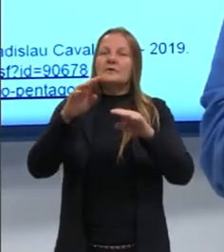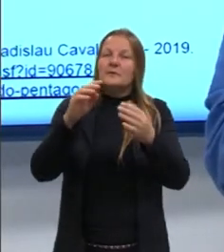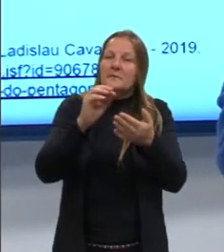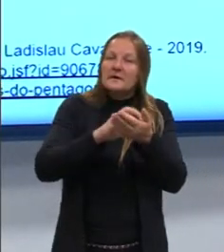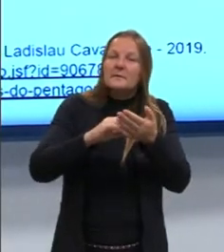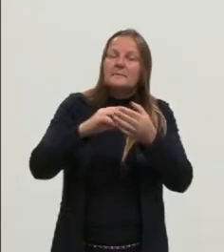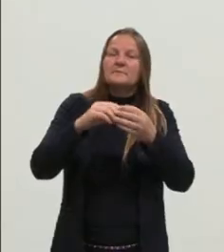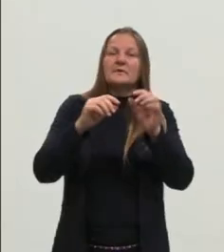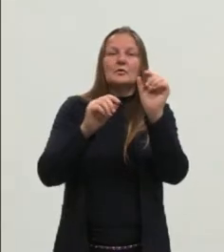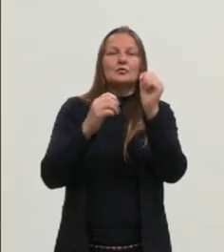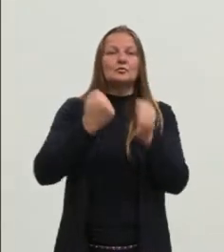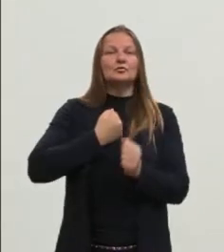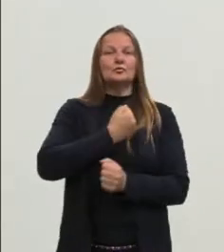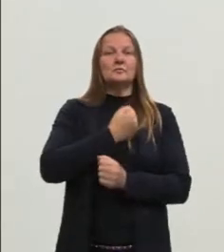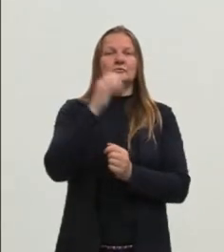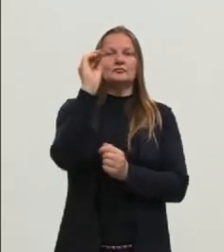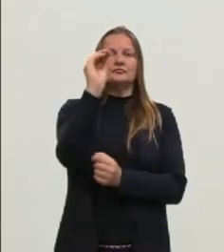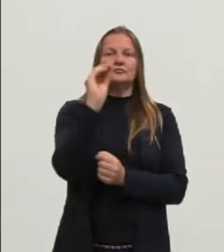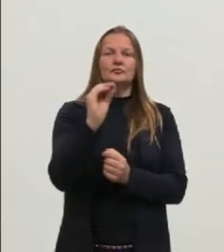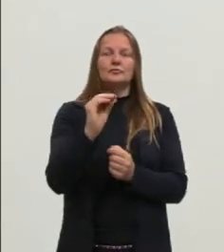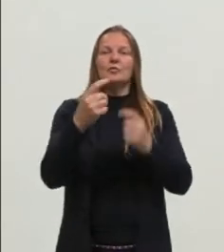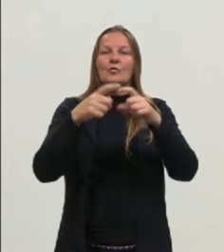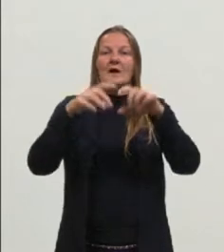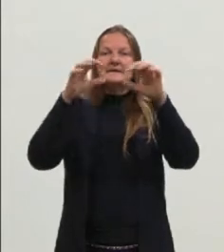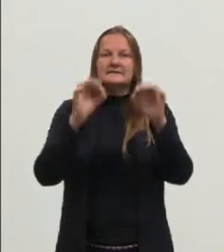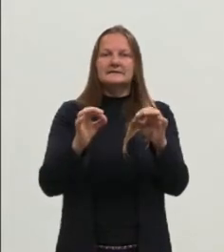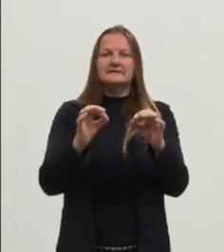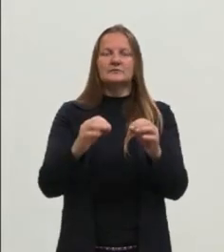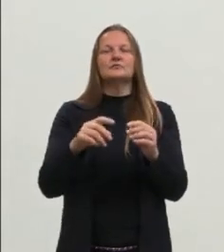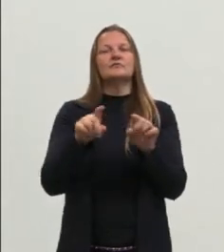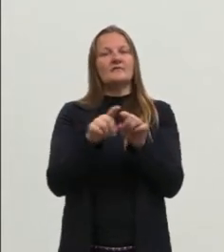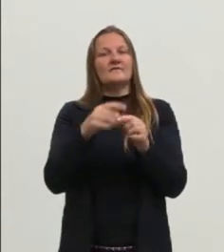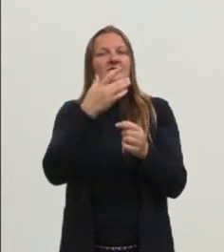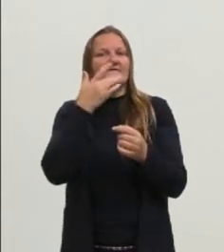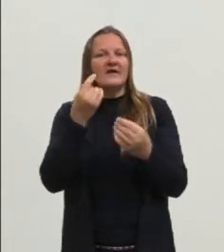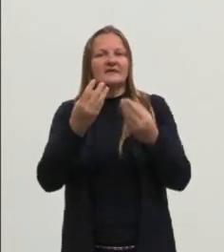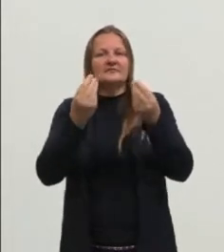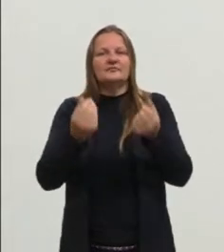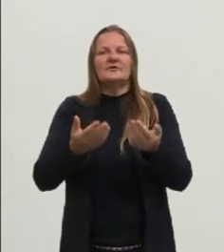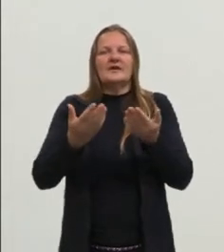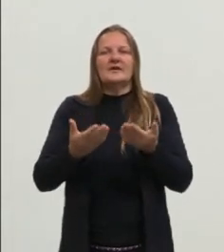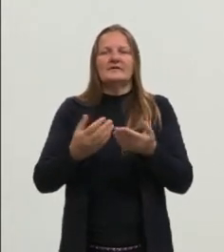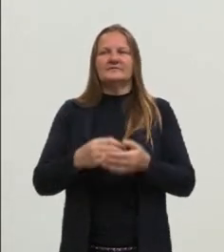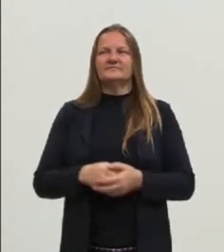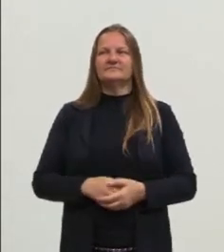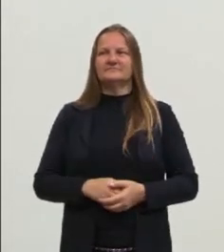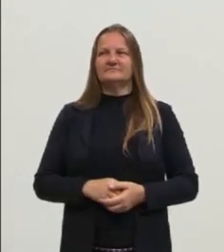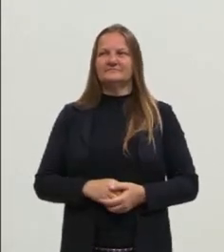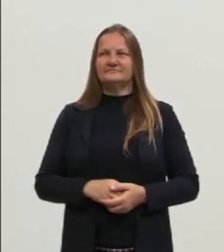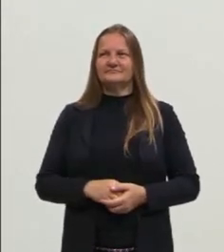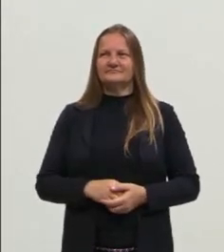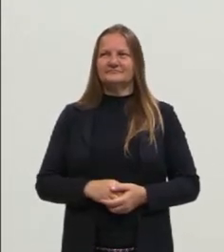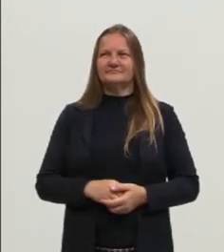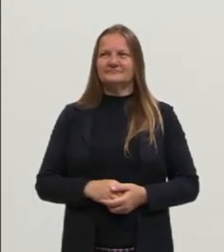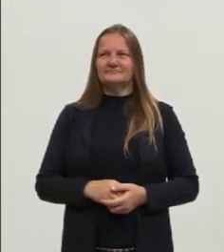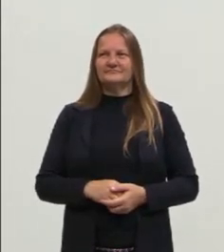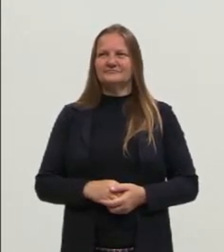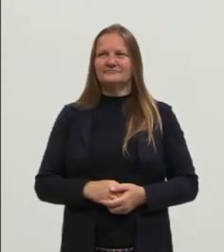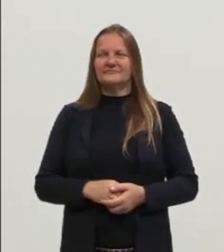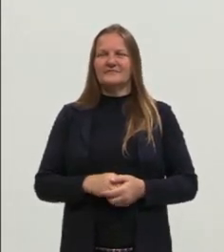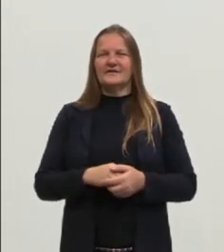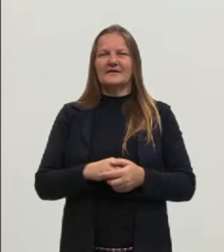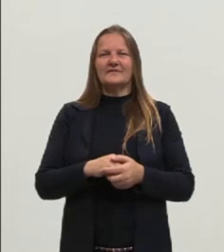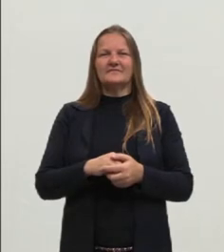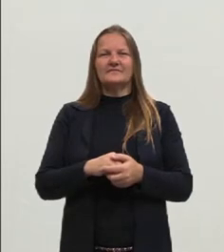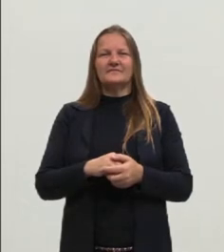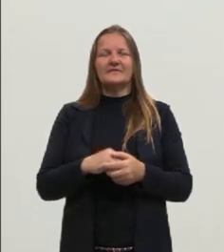colocar os termos, os números corretos nos termos corretos, também vai fazer com que isso funcione. Então, eu achei assim a